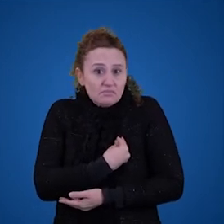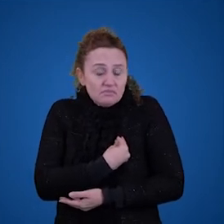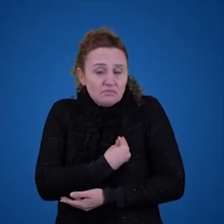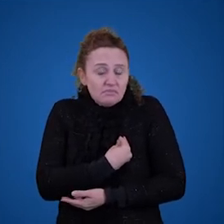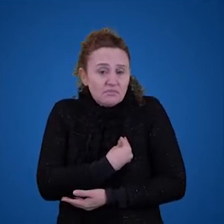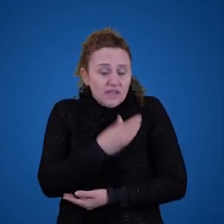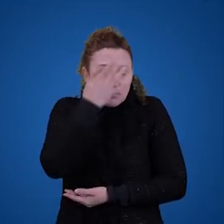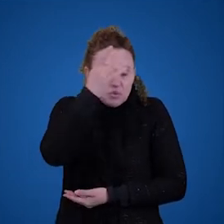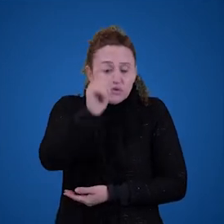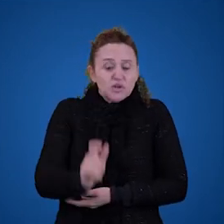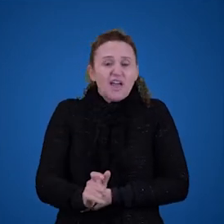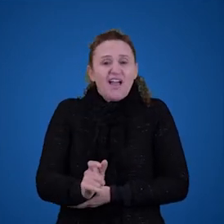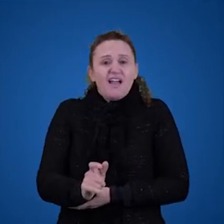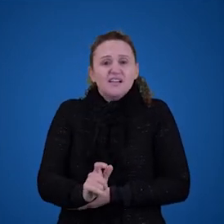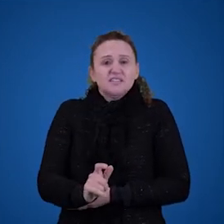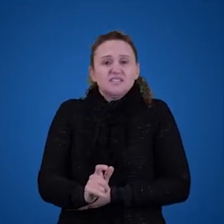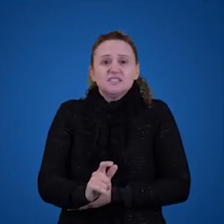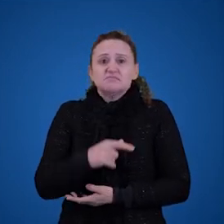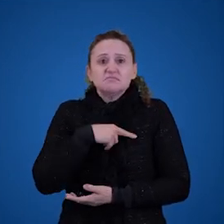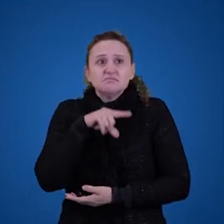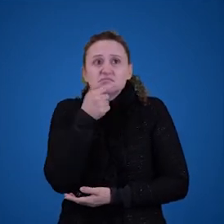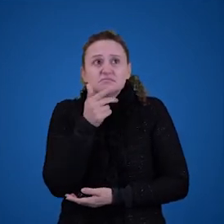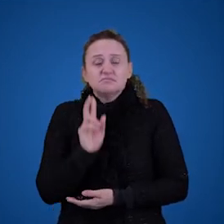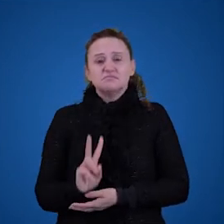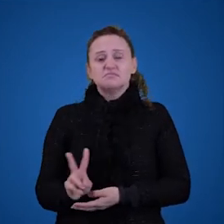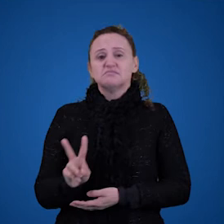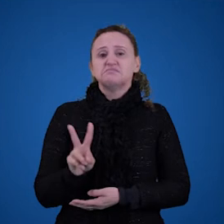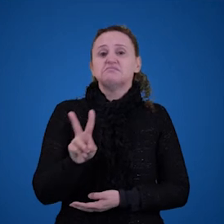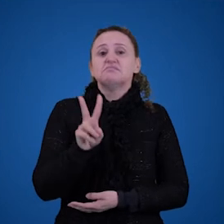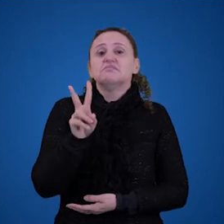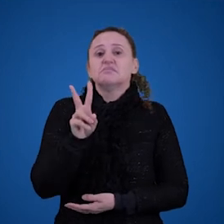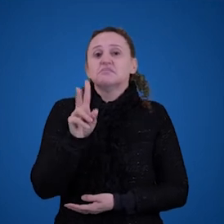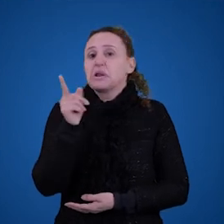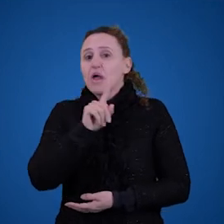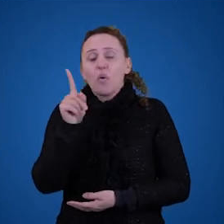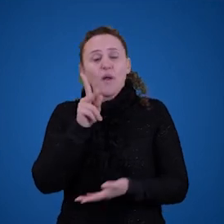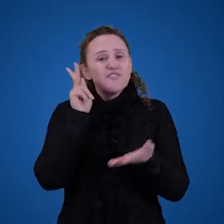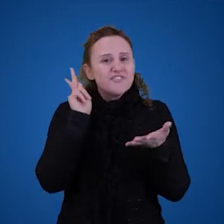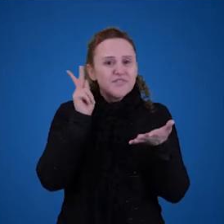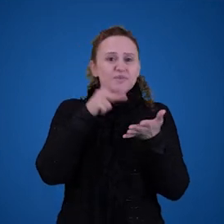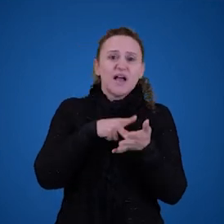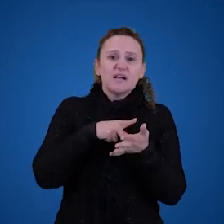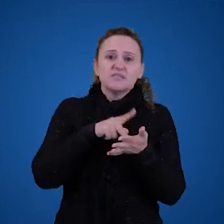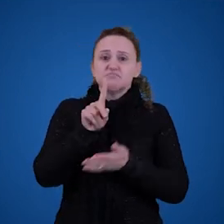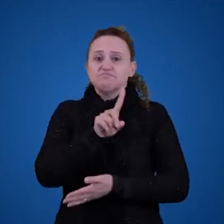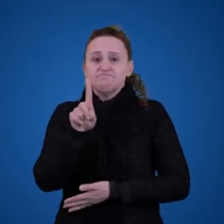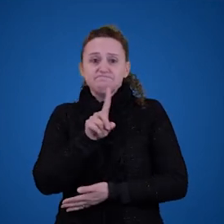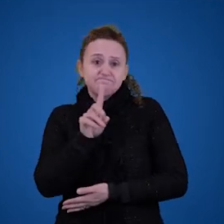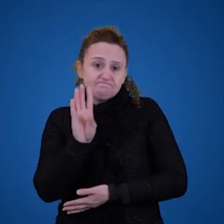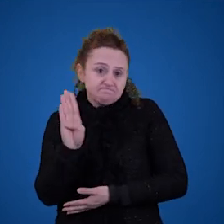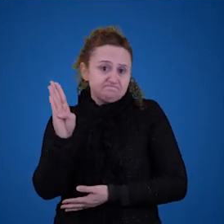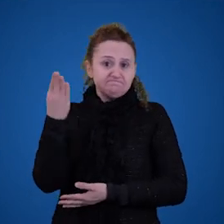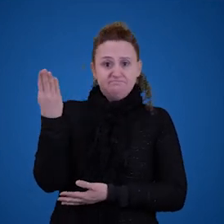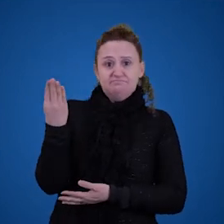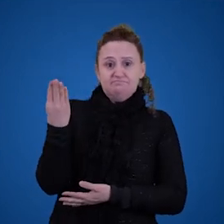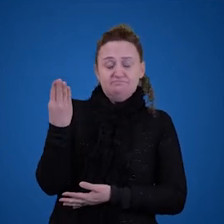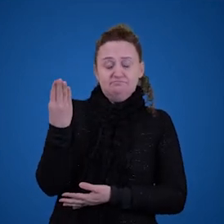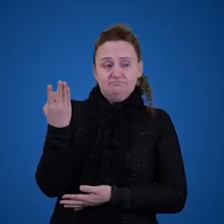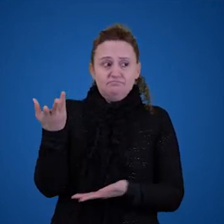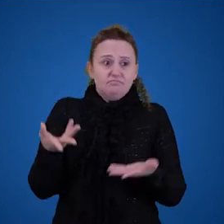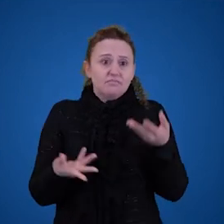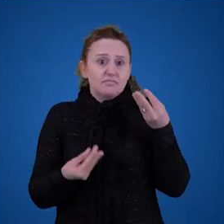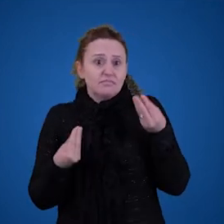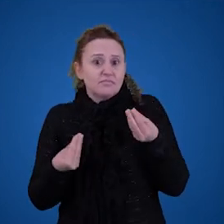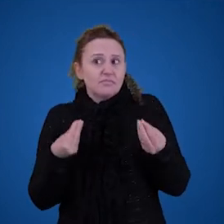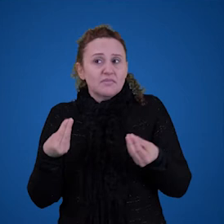não tenham valor de verdade. Ou seja, não sejam nem verdadeiras nem falsas, porque é indeterminado. Então, como que a gente pode